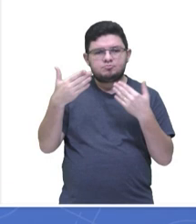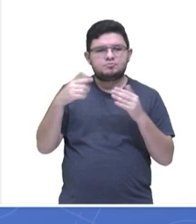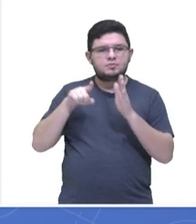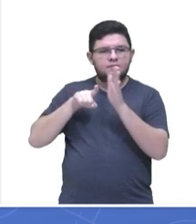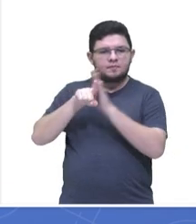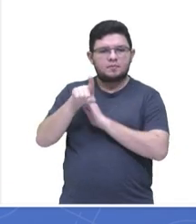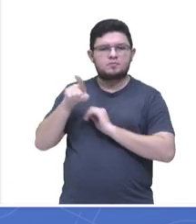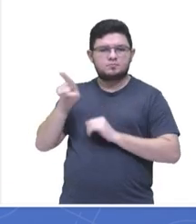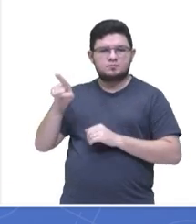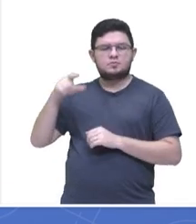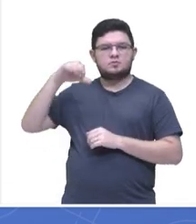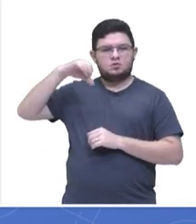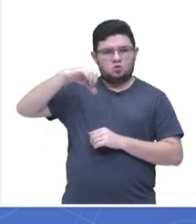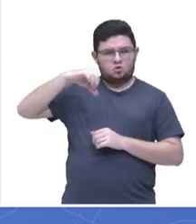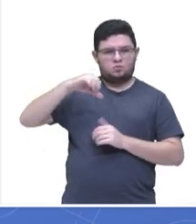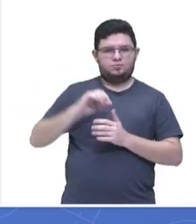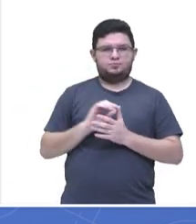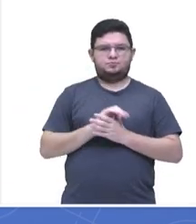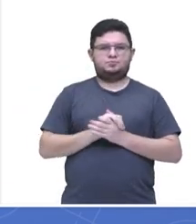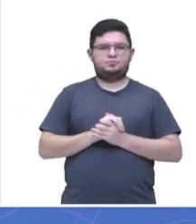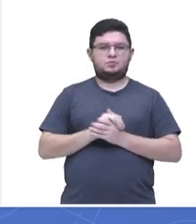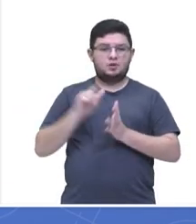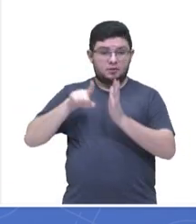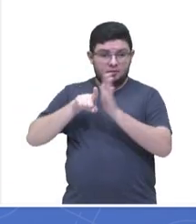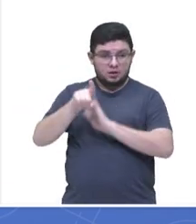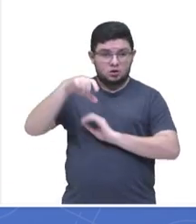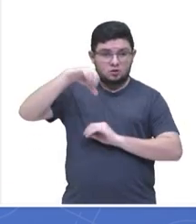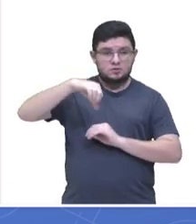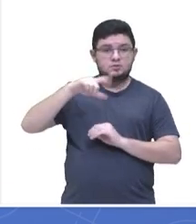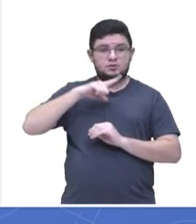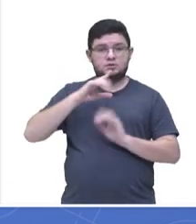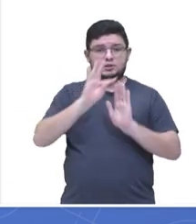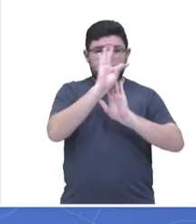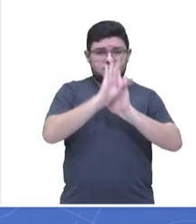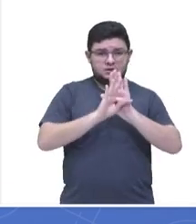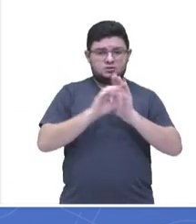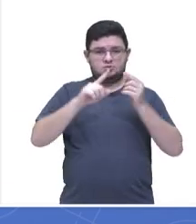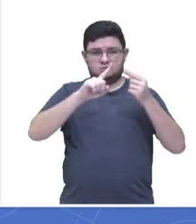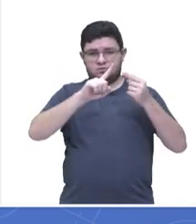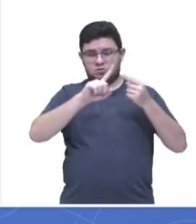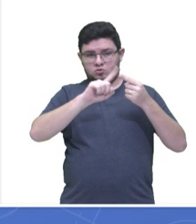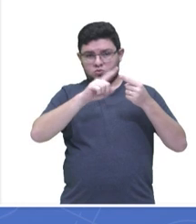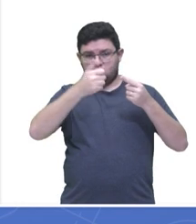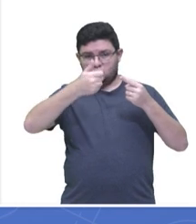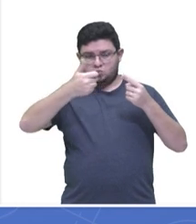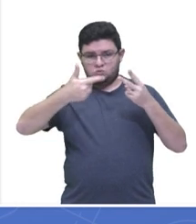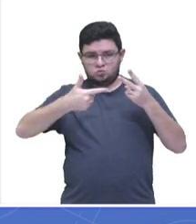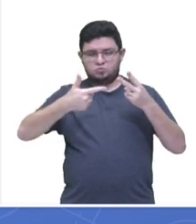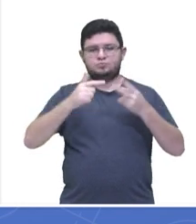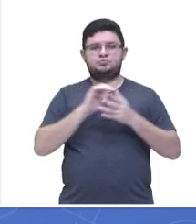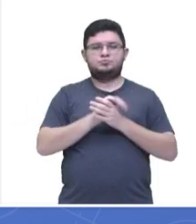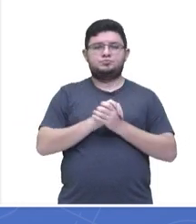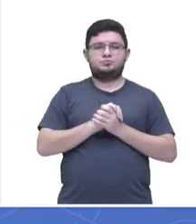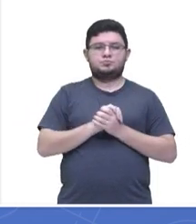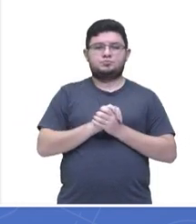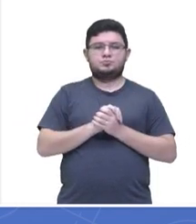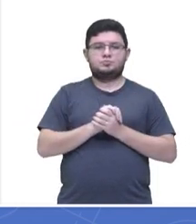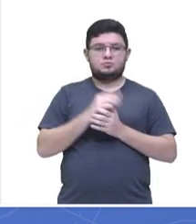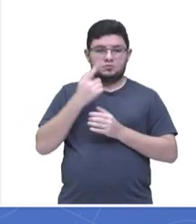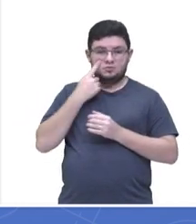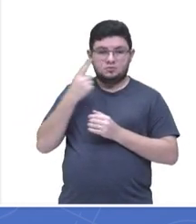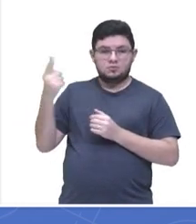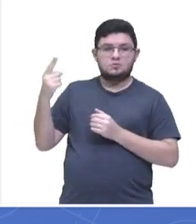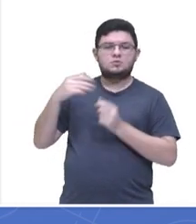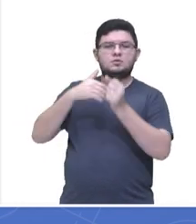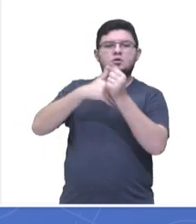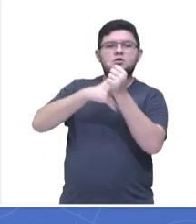questão 9. Então, a questão 9, ela traz dois textos, né? Vamos lá, então? Os segredos da